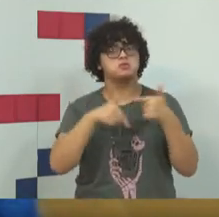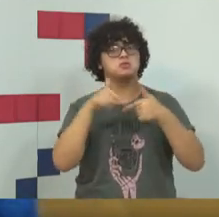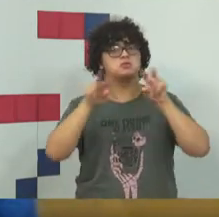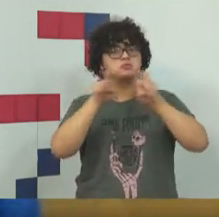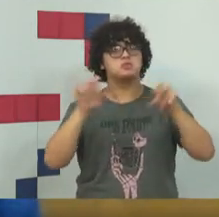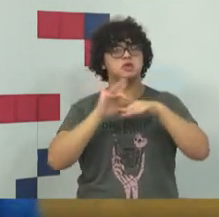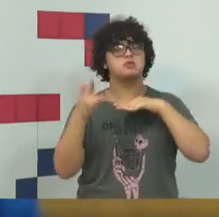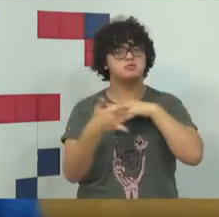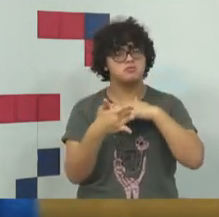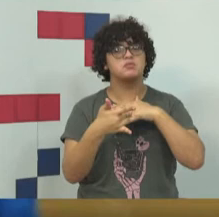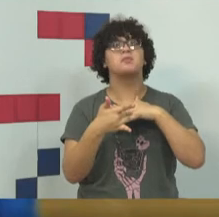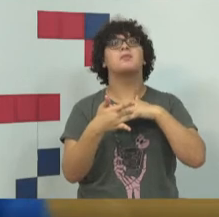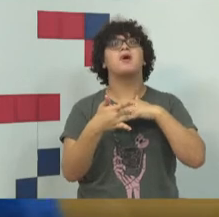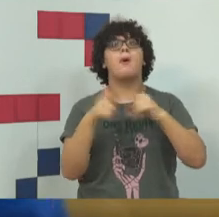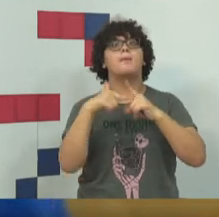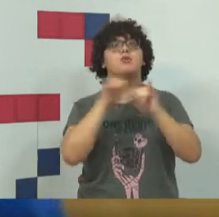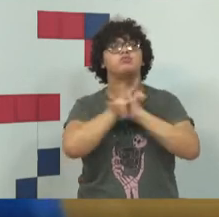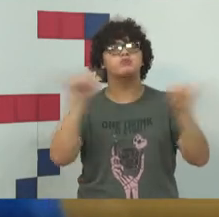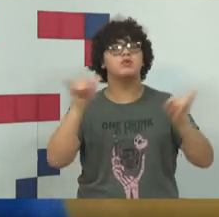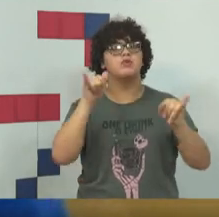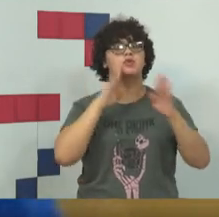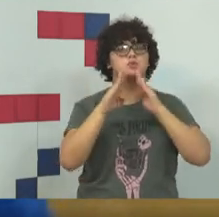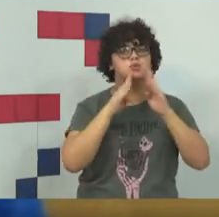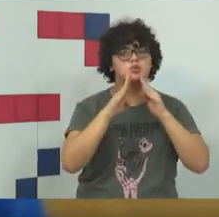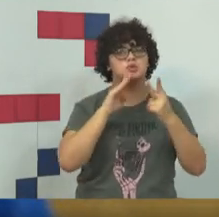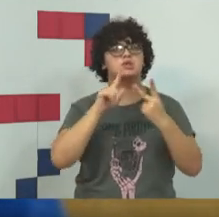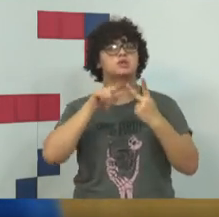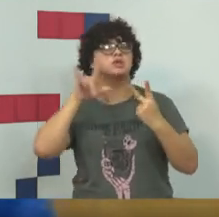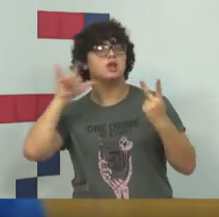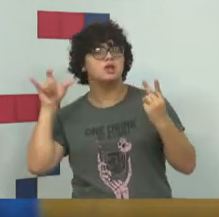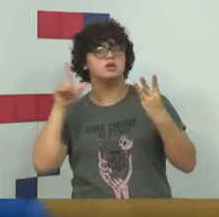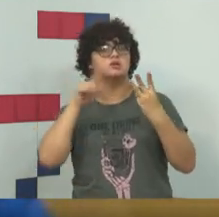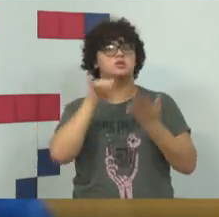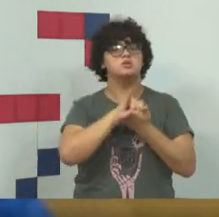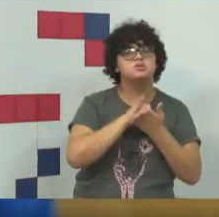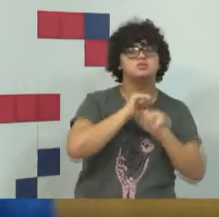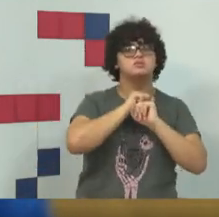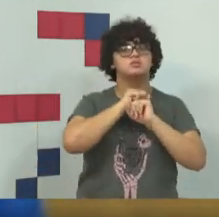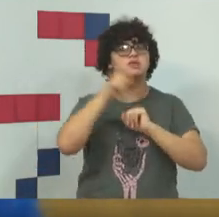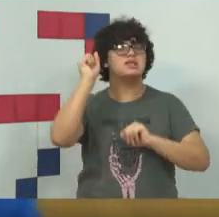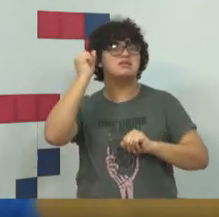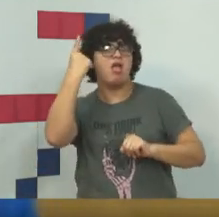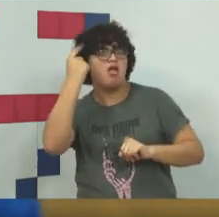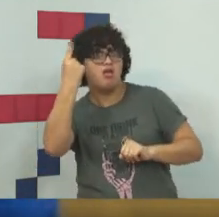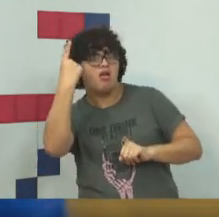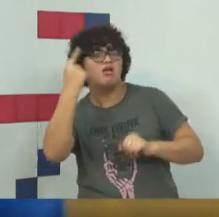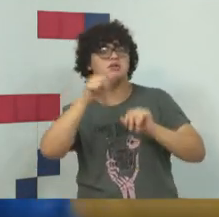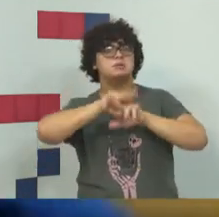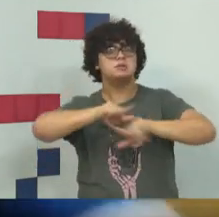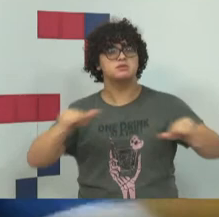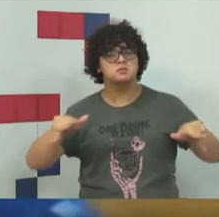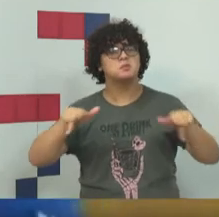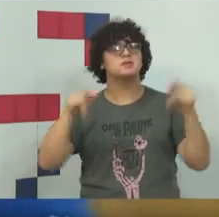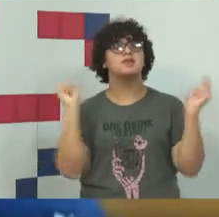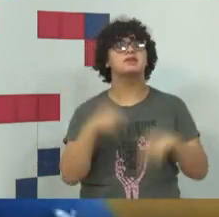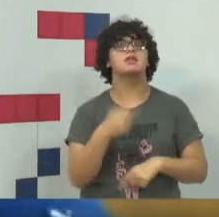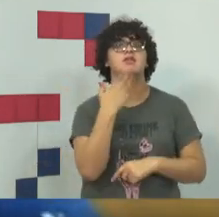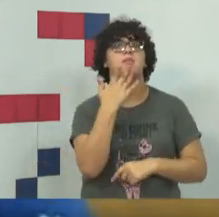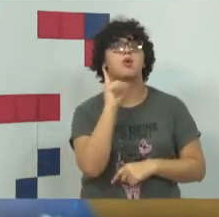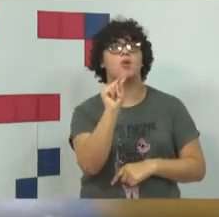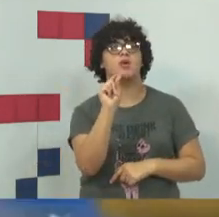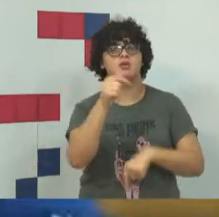rede social, que ele, claro, ele não acontece só em períodos eleitorais, eu mesmo,